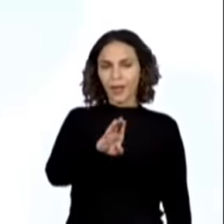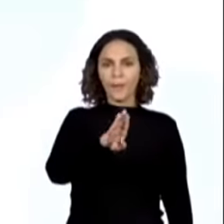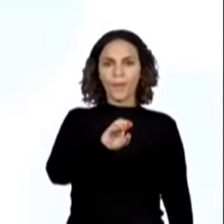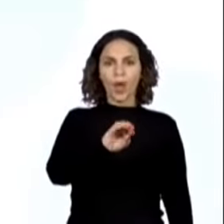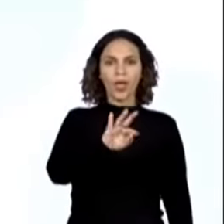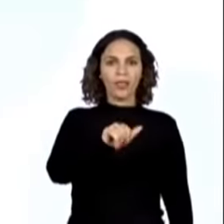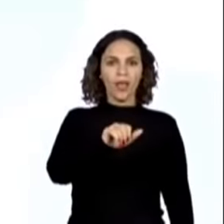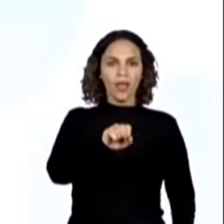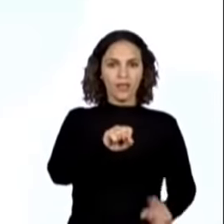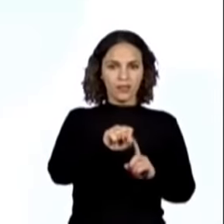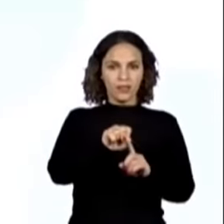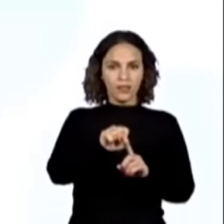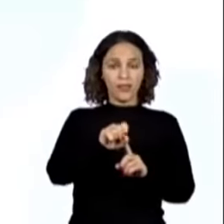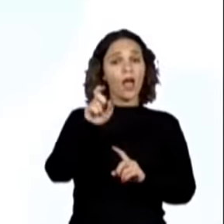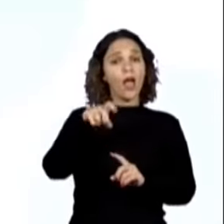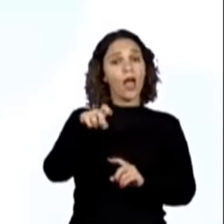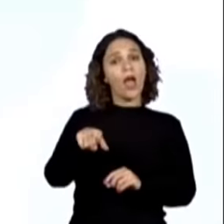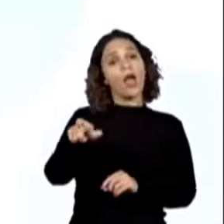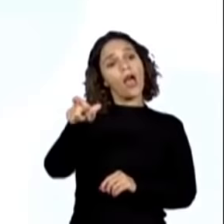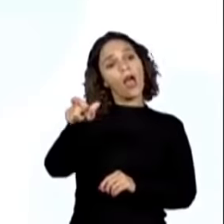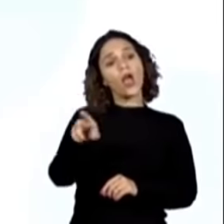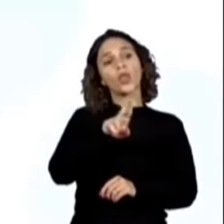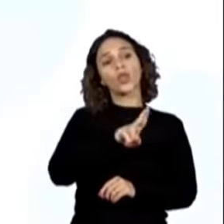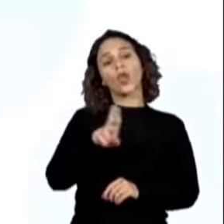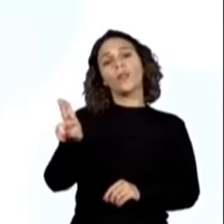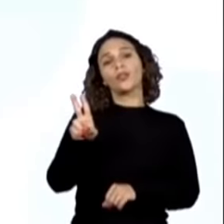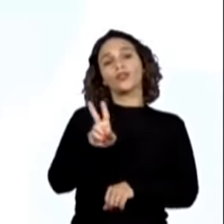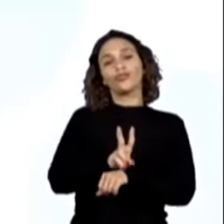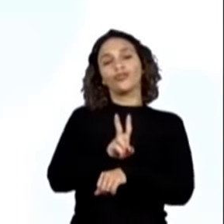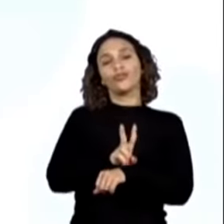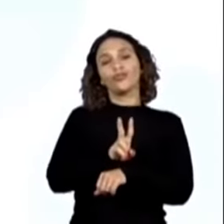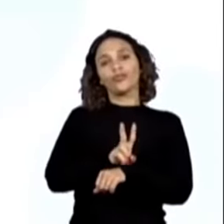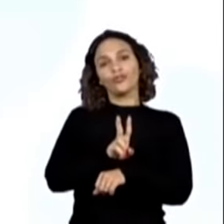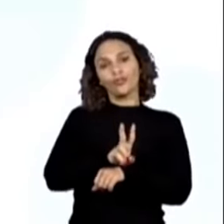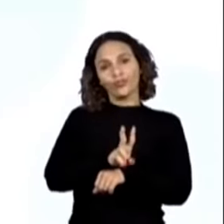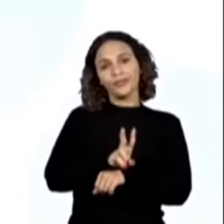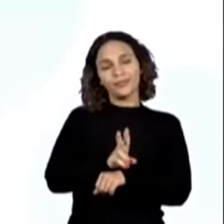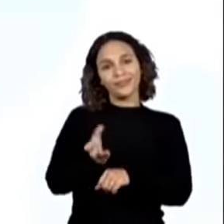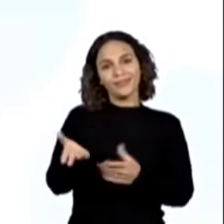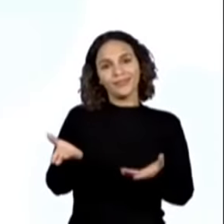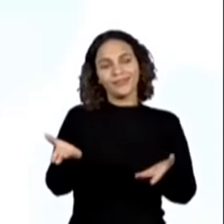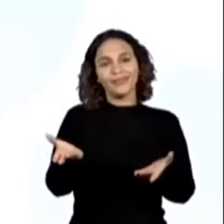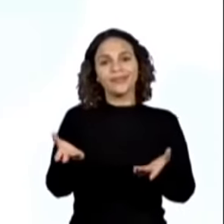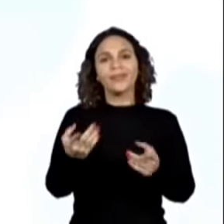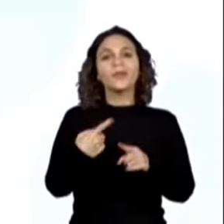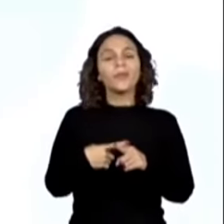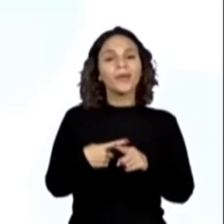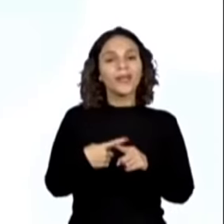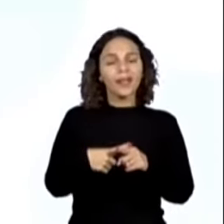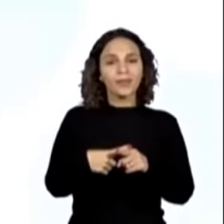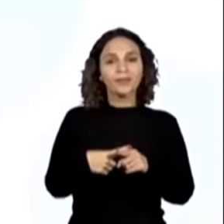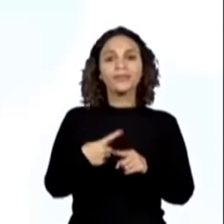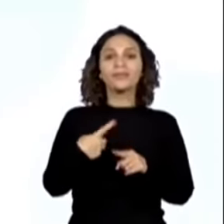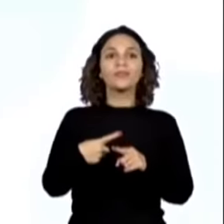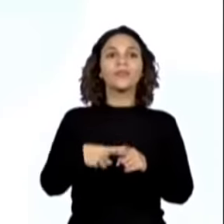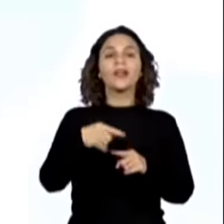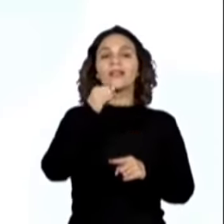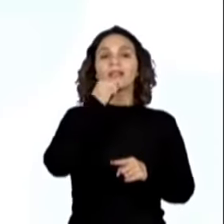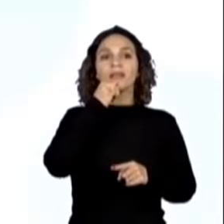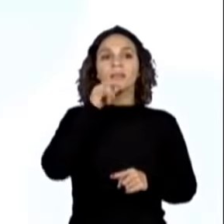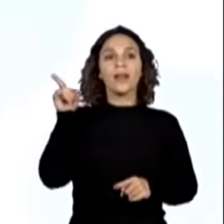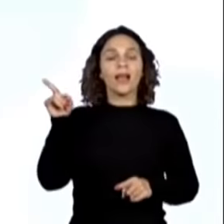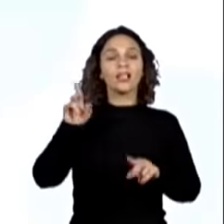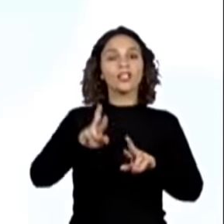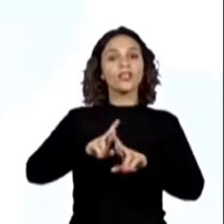botas seria como se fosse o nome também da minha personagem. Por que chamei a atenção para isso? Porque é um caso diferente.